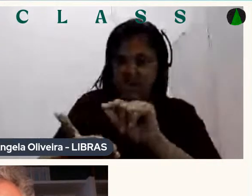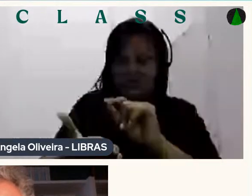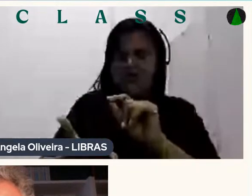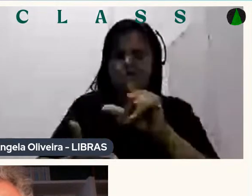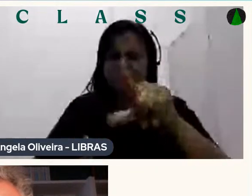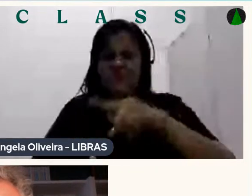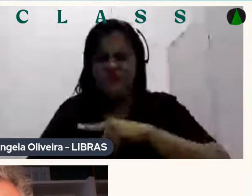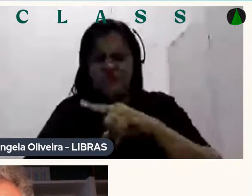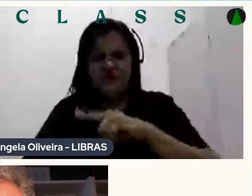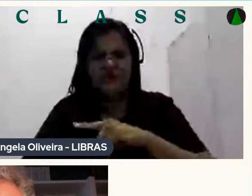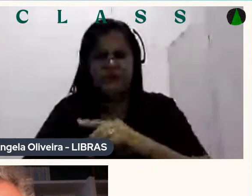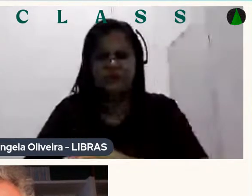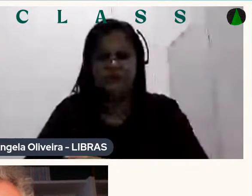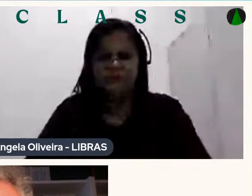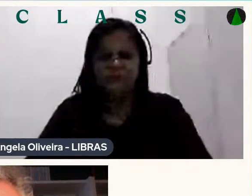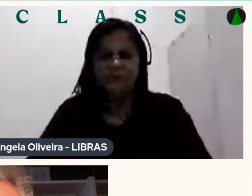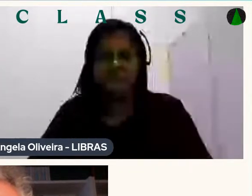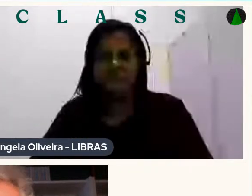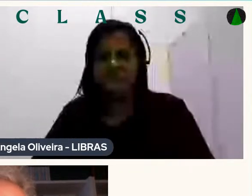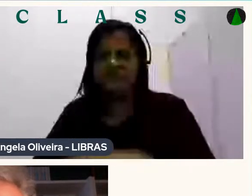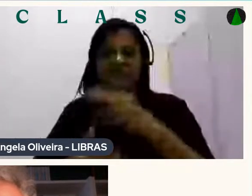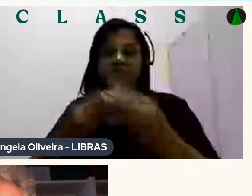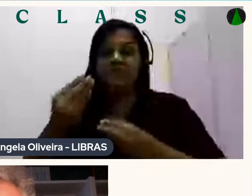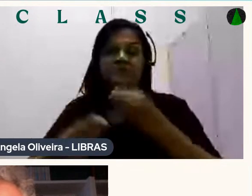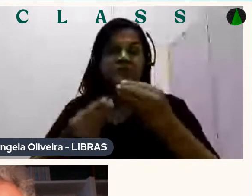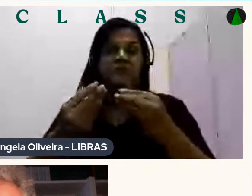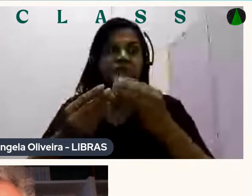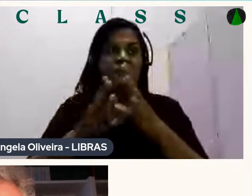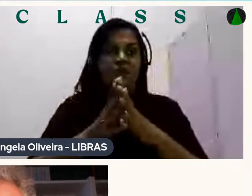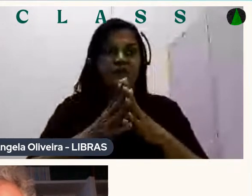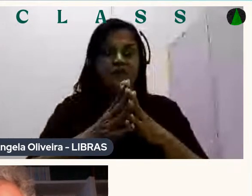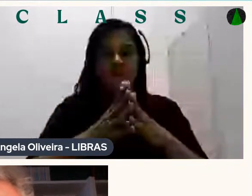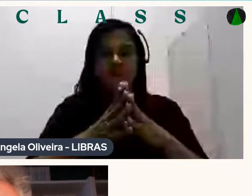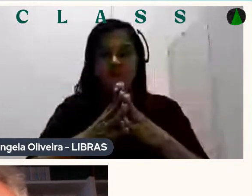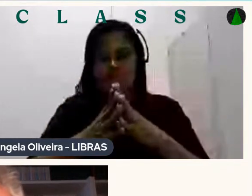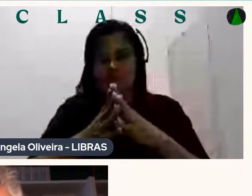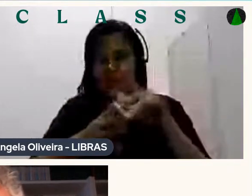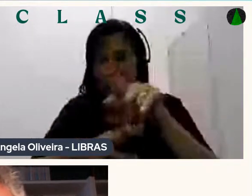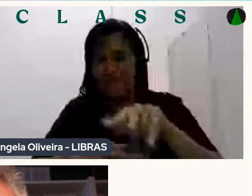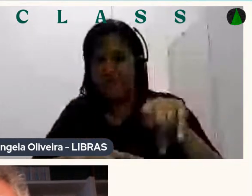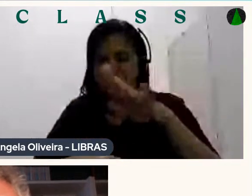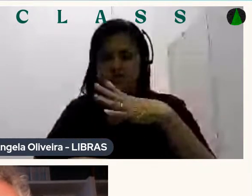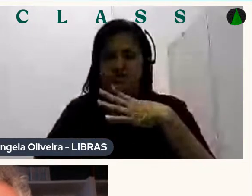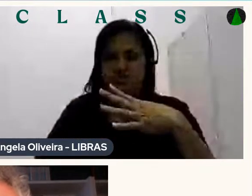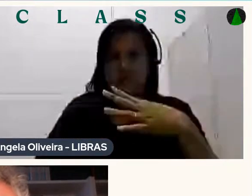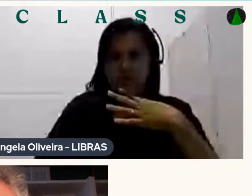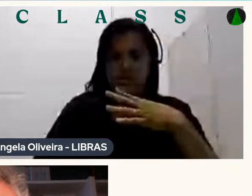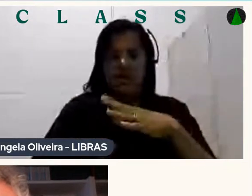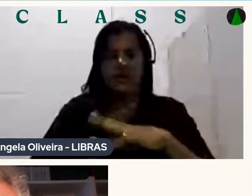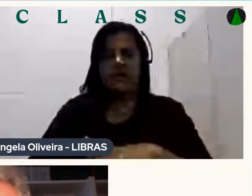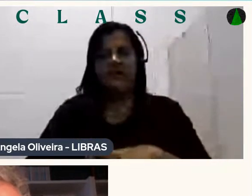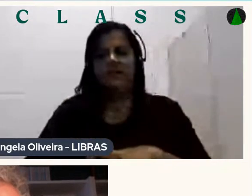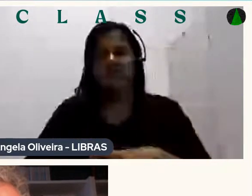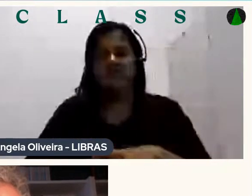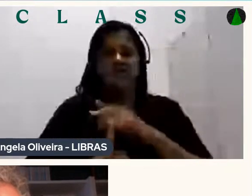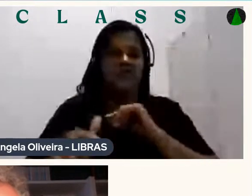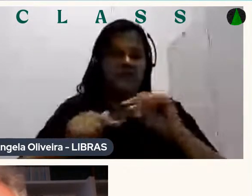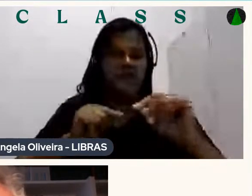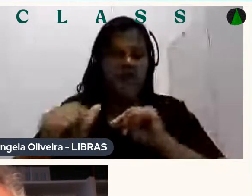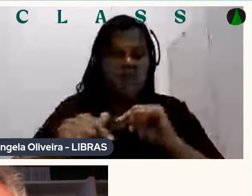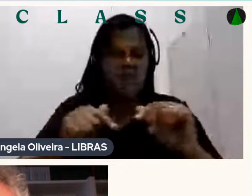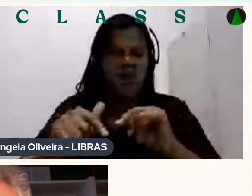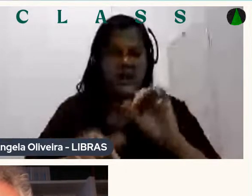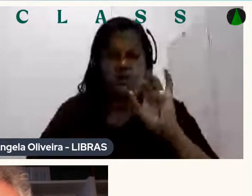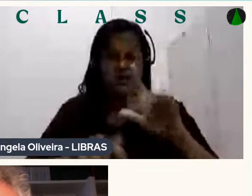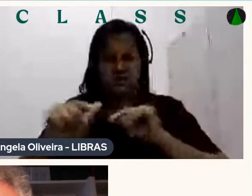Como é que vocês se conhecem Como vocês Trabalham Se é só trabalho Ou vai além Porque você